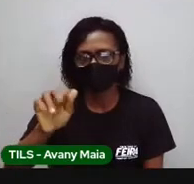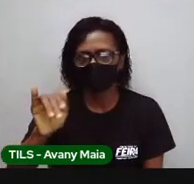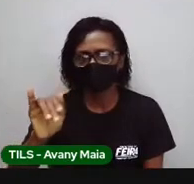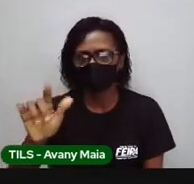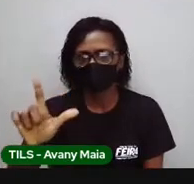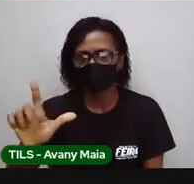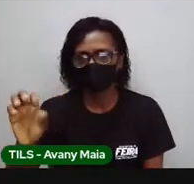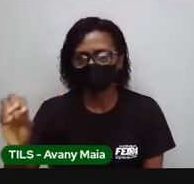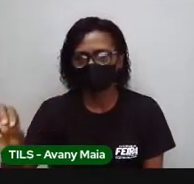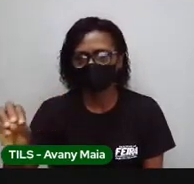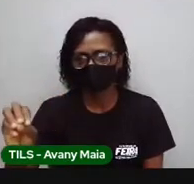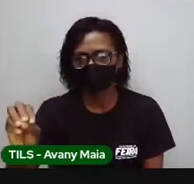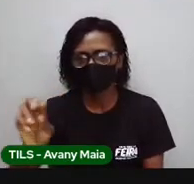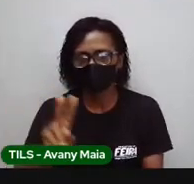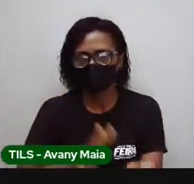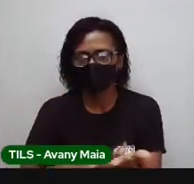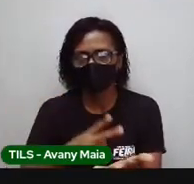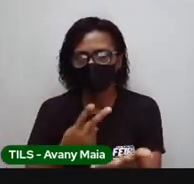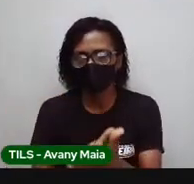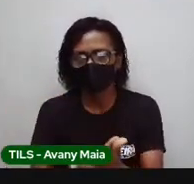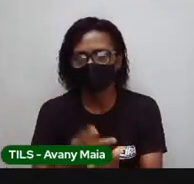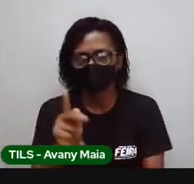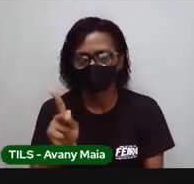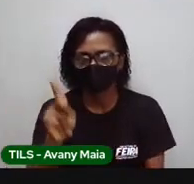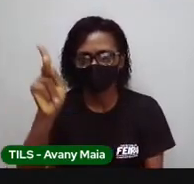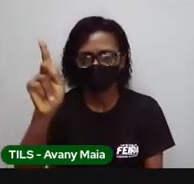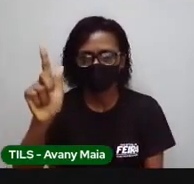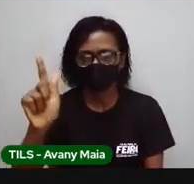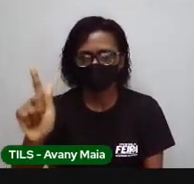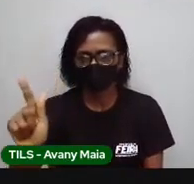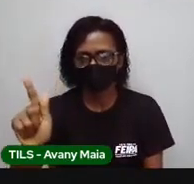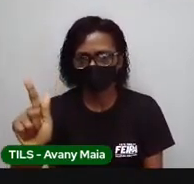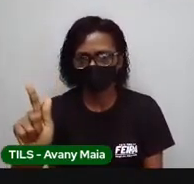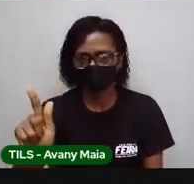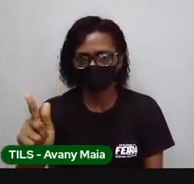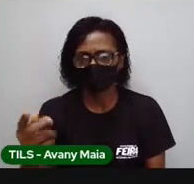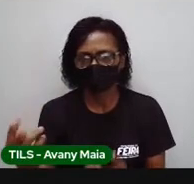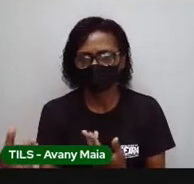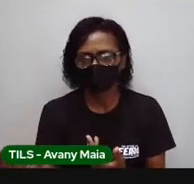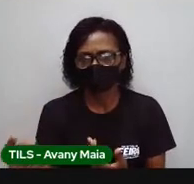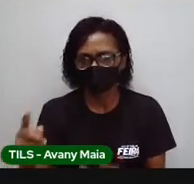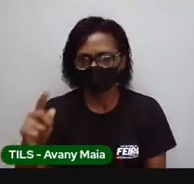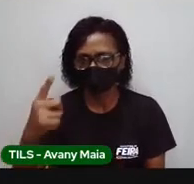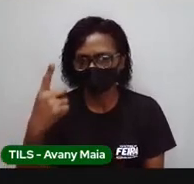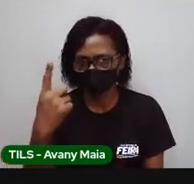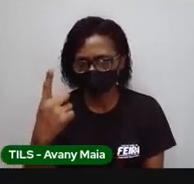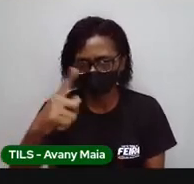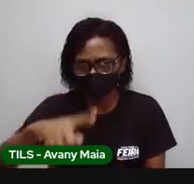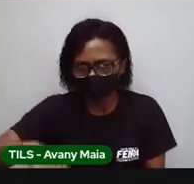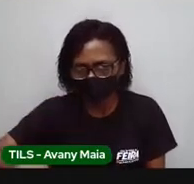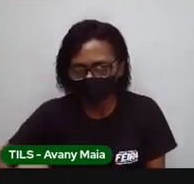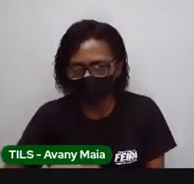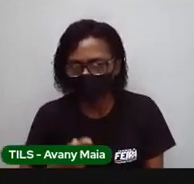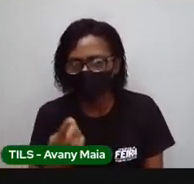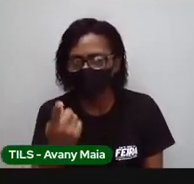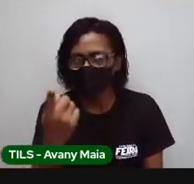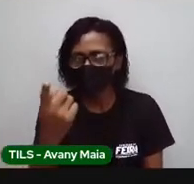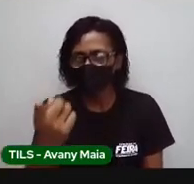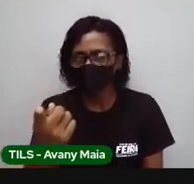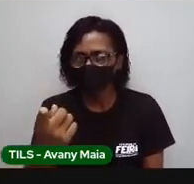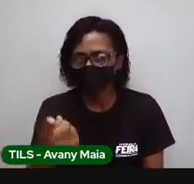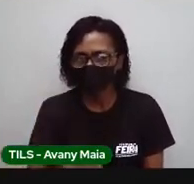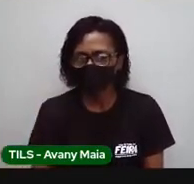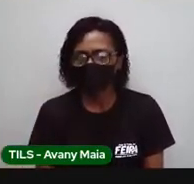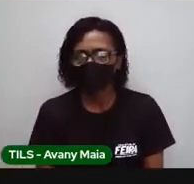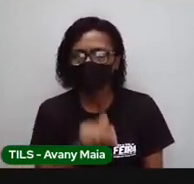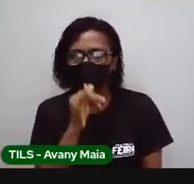isso, esse quilo, tem a ver com mil. Como assim, professor? Por exemplo, quilômetro. Ó, ao